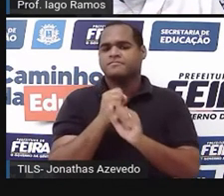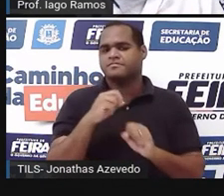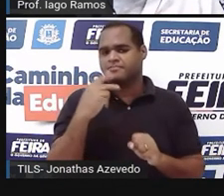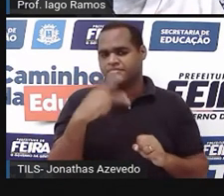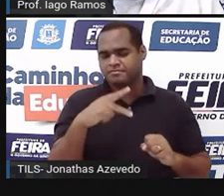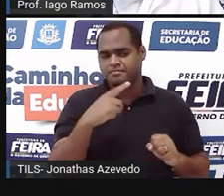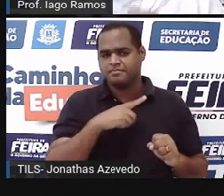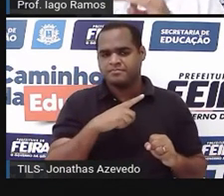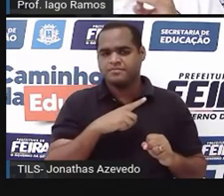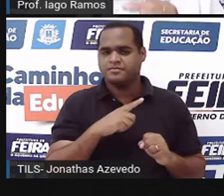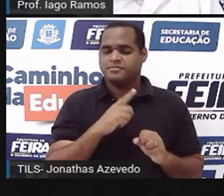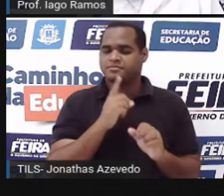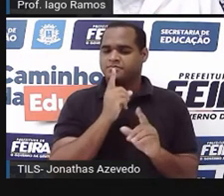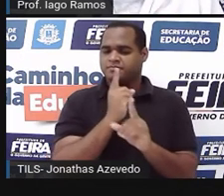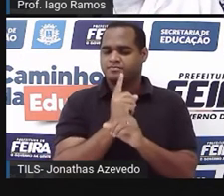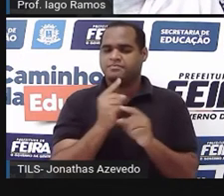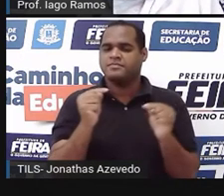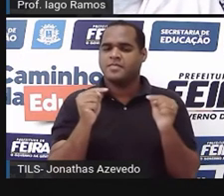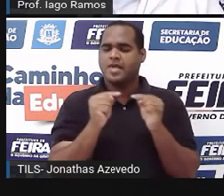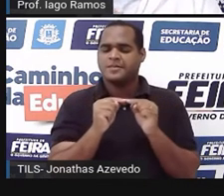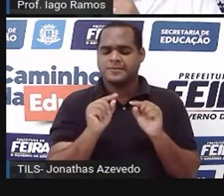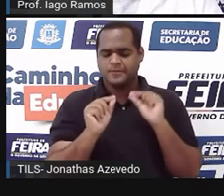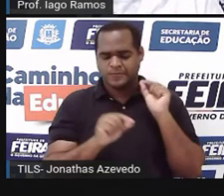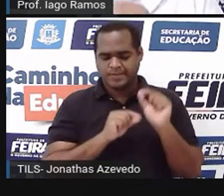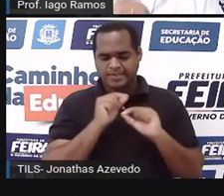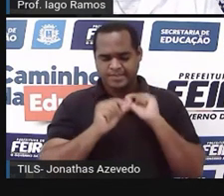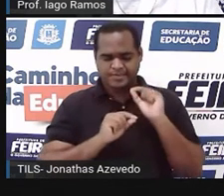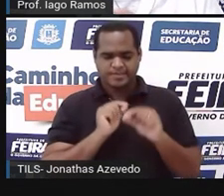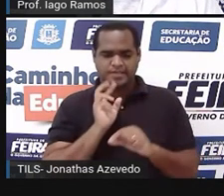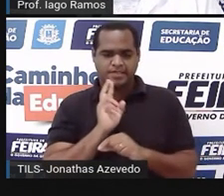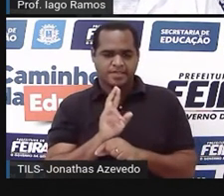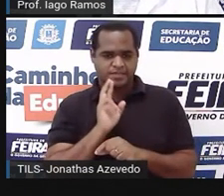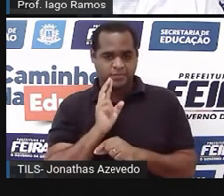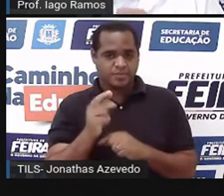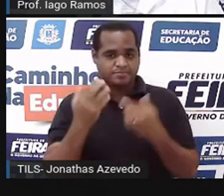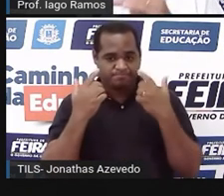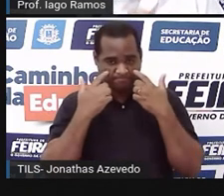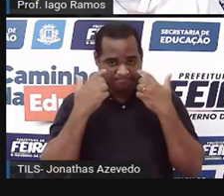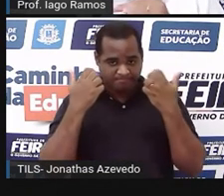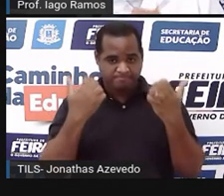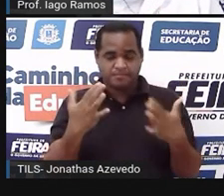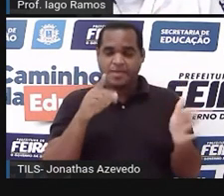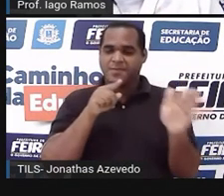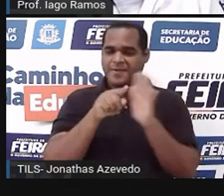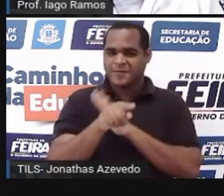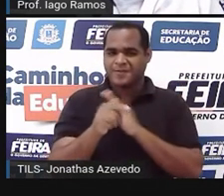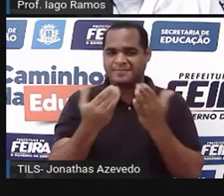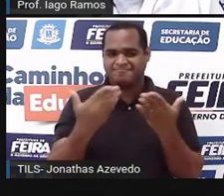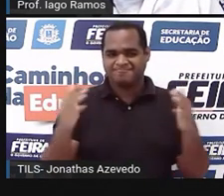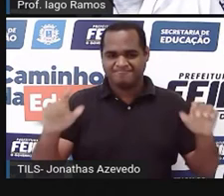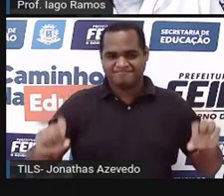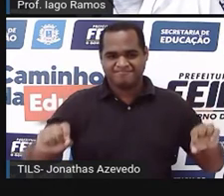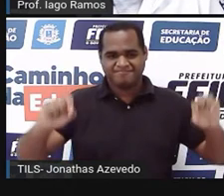encontrar uma resposta para uma pergunta que vai aparecer na próxima tela.